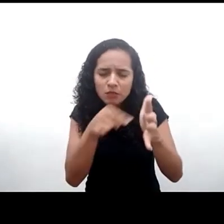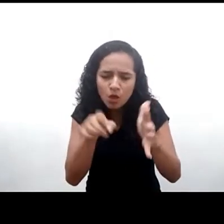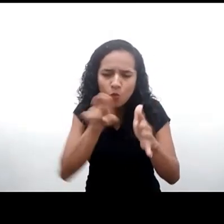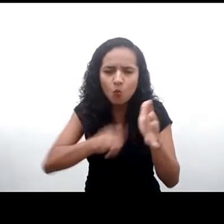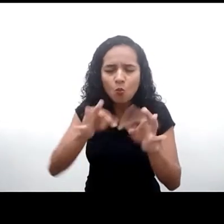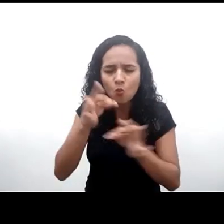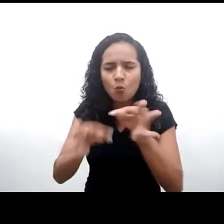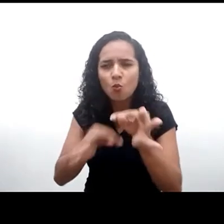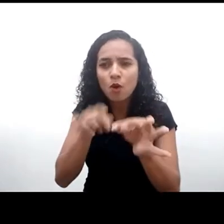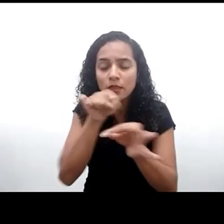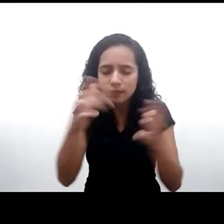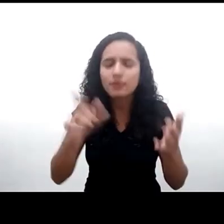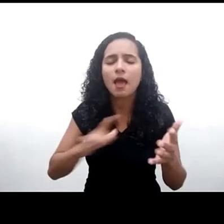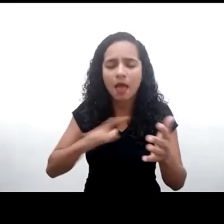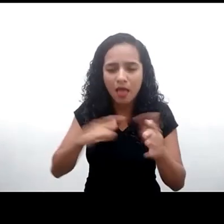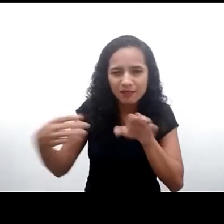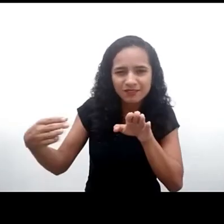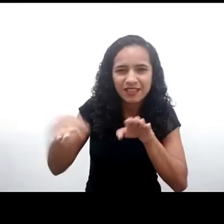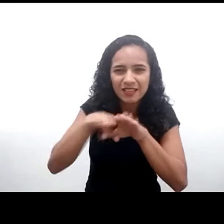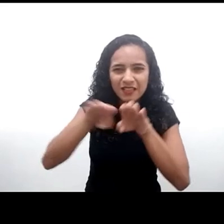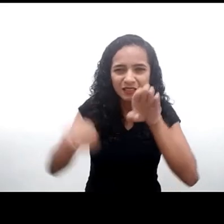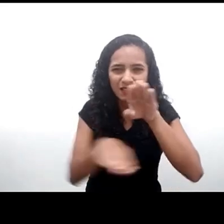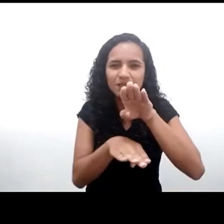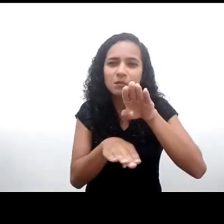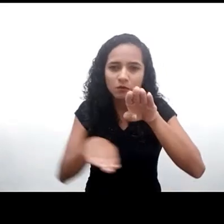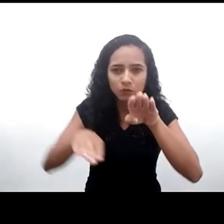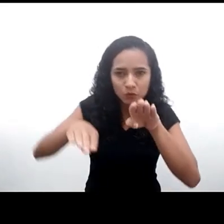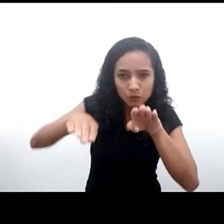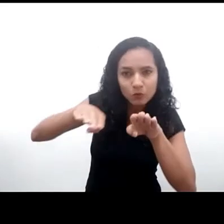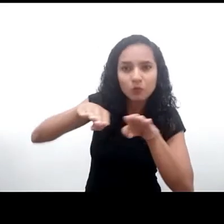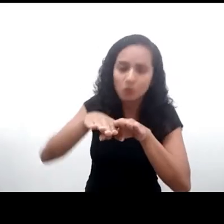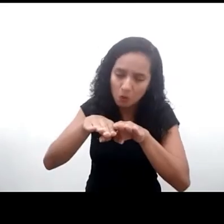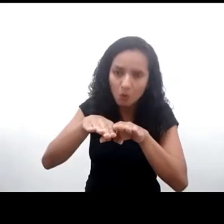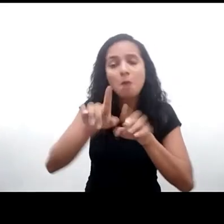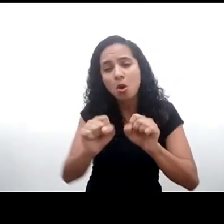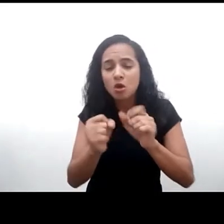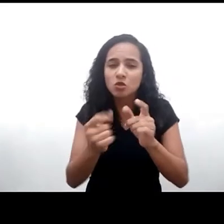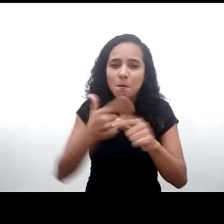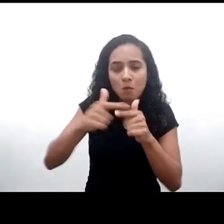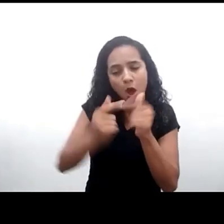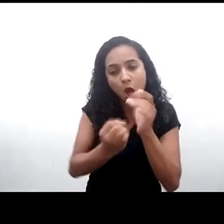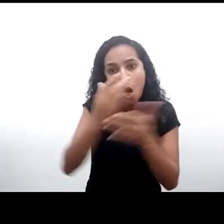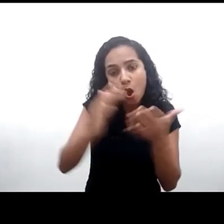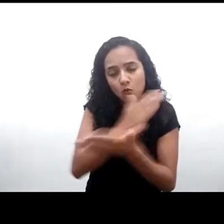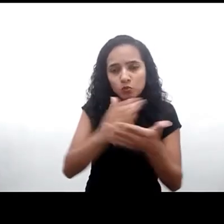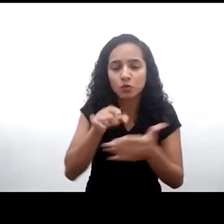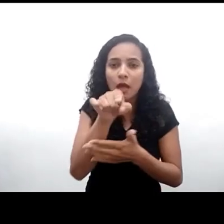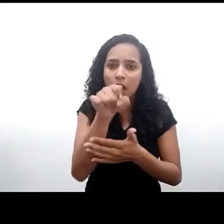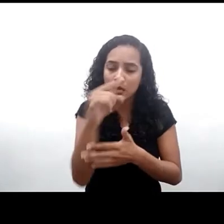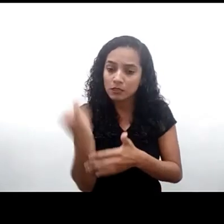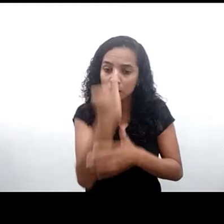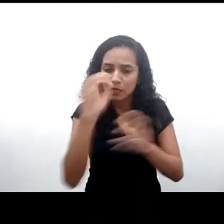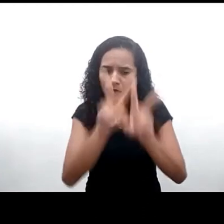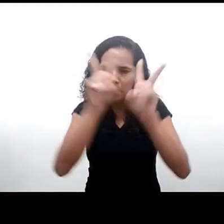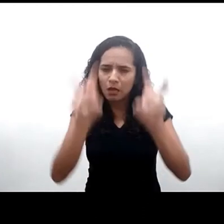as desigualdades existentes provavelmente aumentarão e outras poderão surgir. Essa questão é especialmente relevante quando